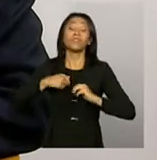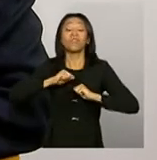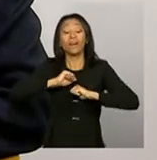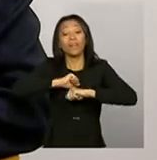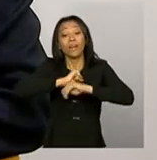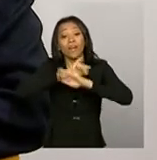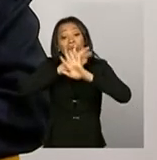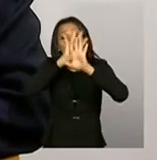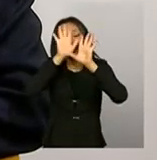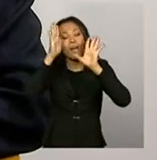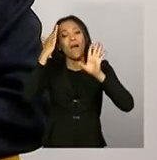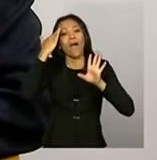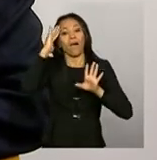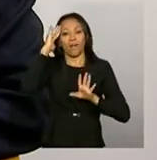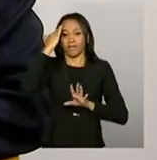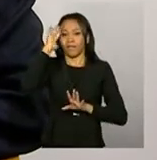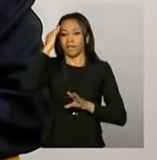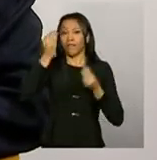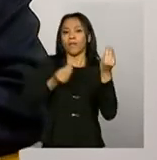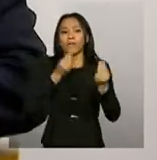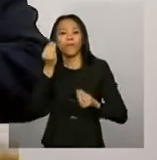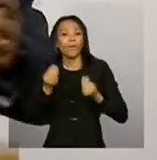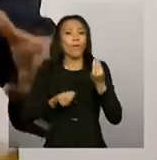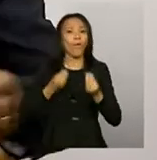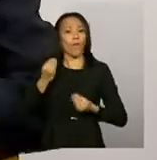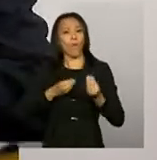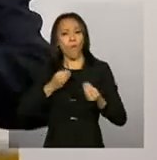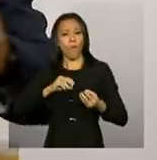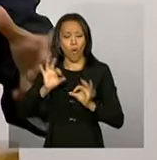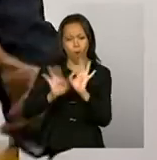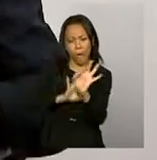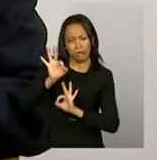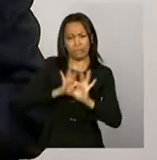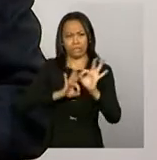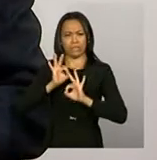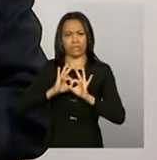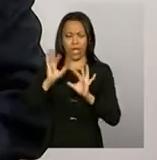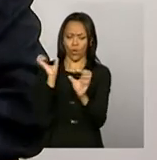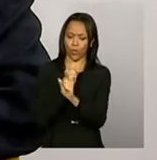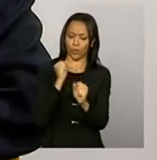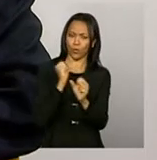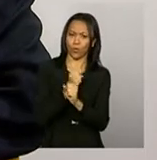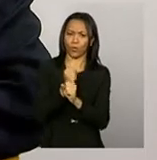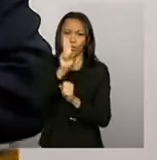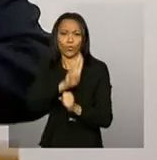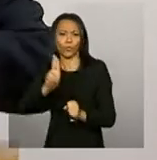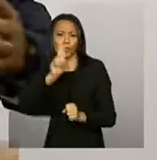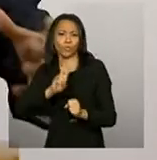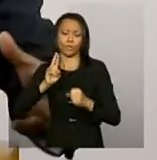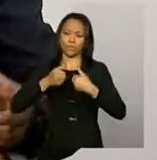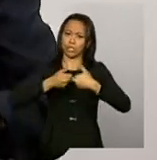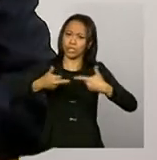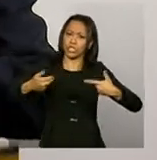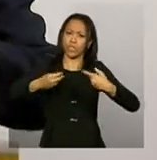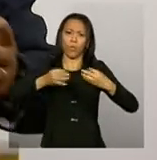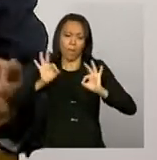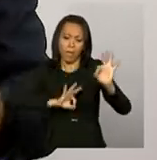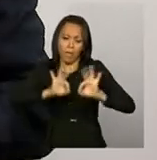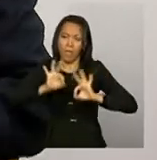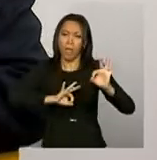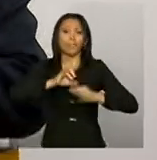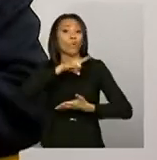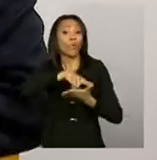área no desenrolar, no desenvolver da prestação de conta, na preparação da